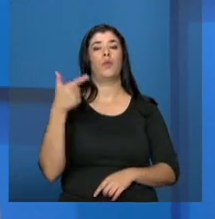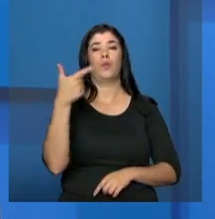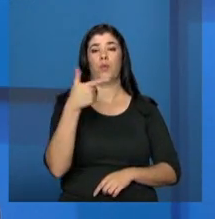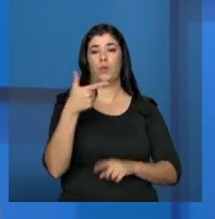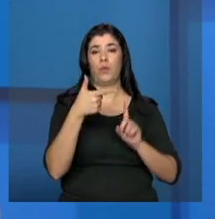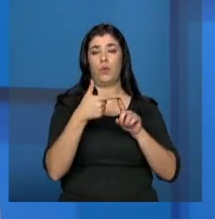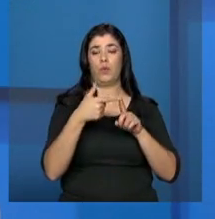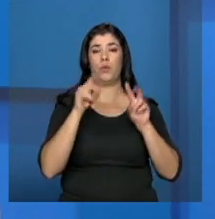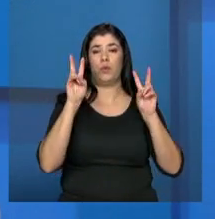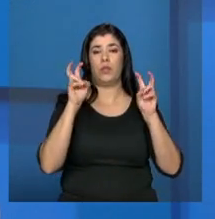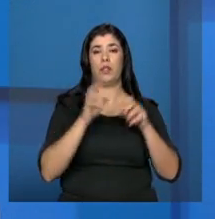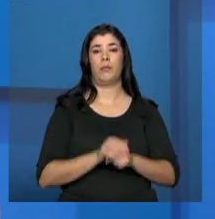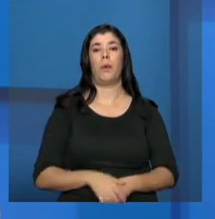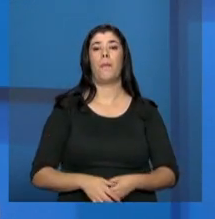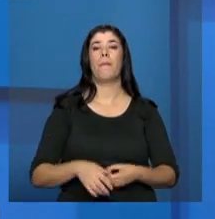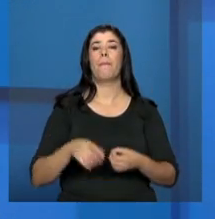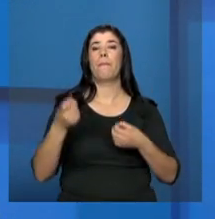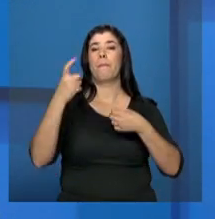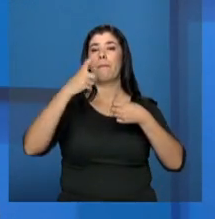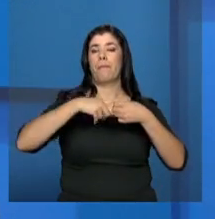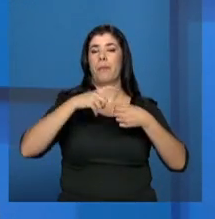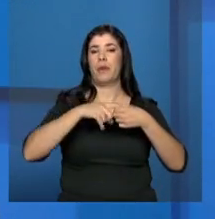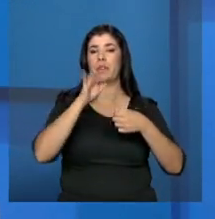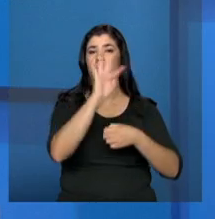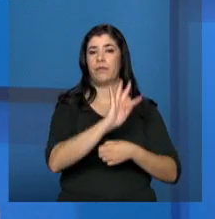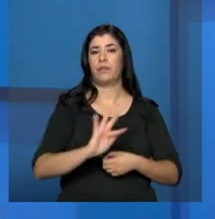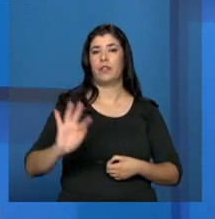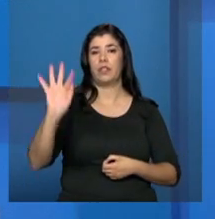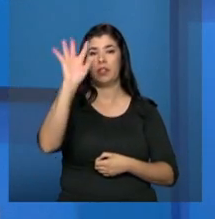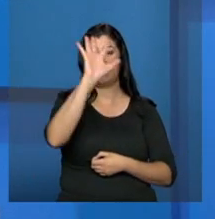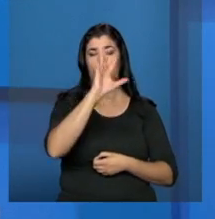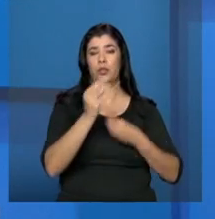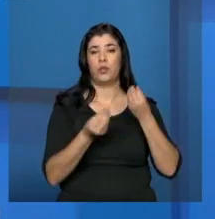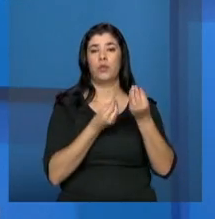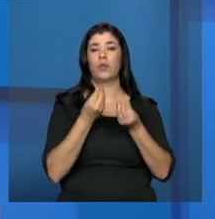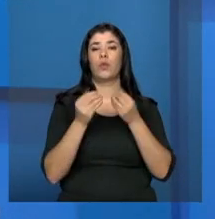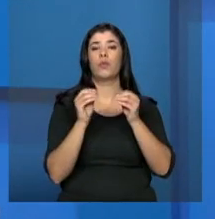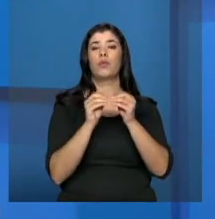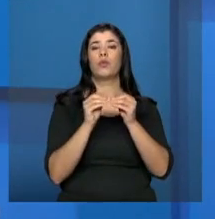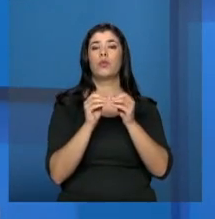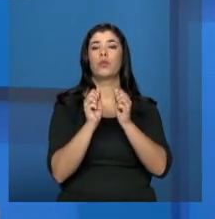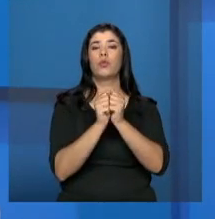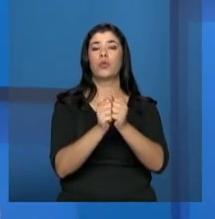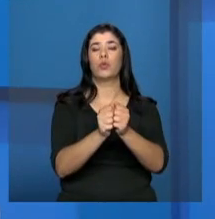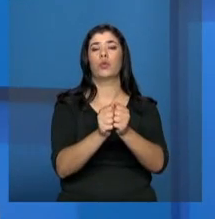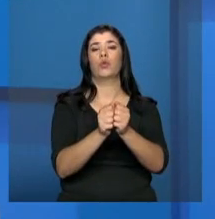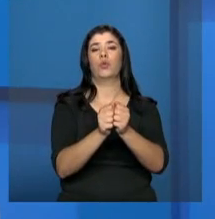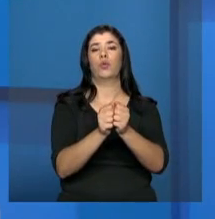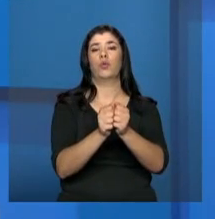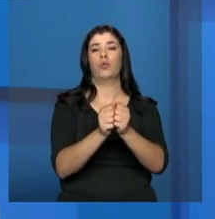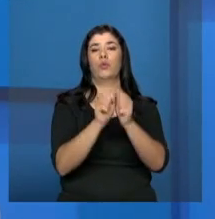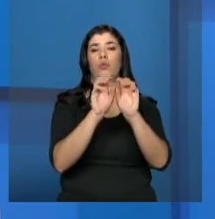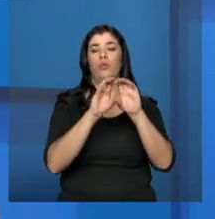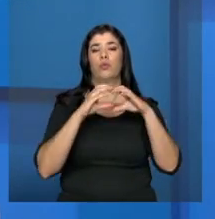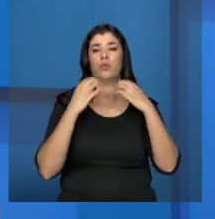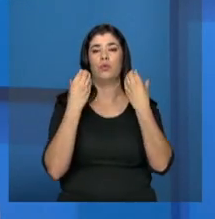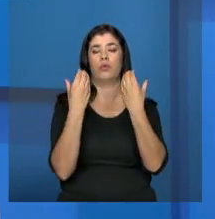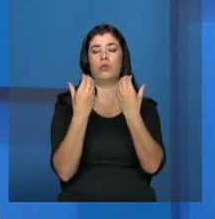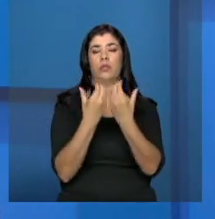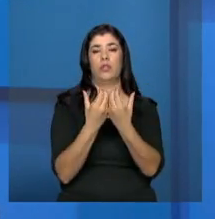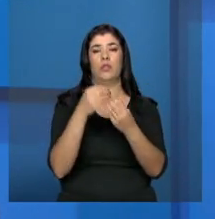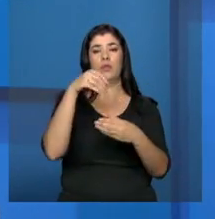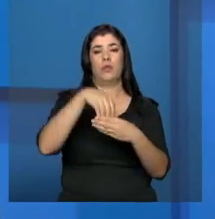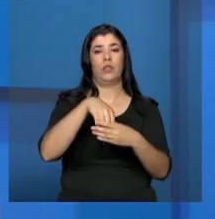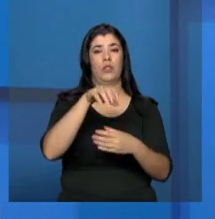Pacto Federativo e a Consolidação dos SUAS, porque é a integração das gestões, das três esferas de